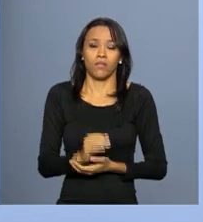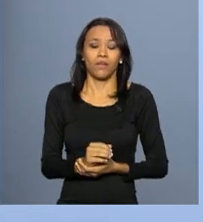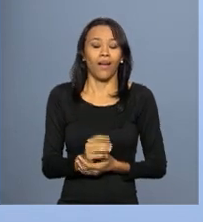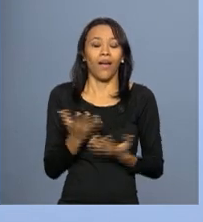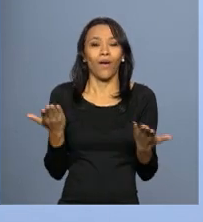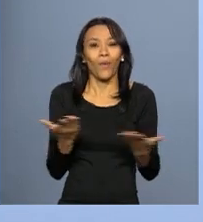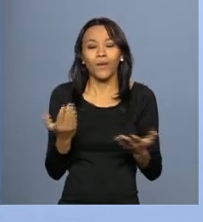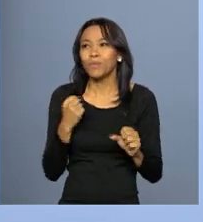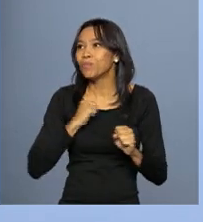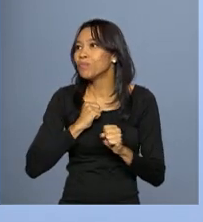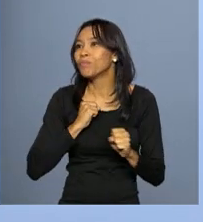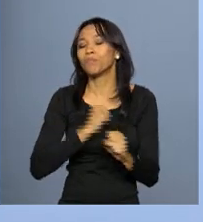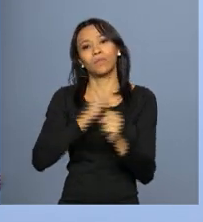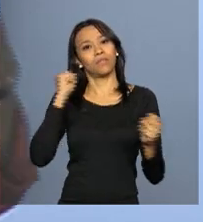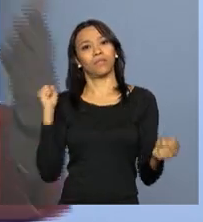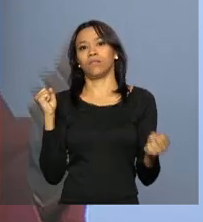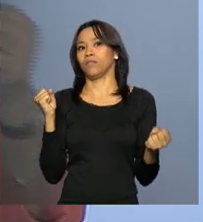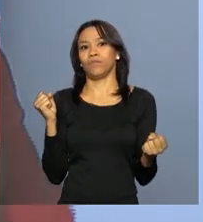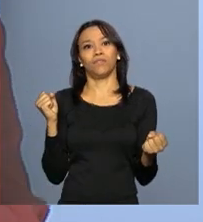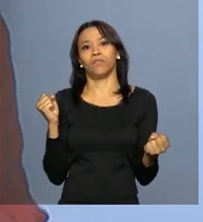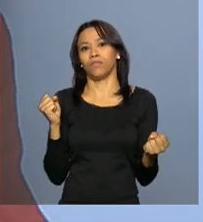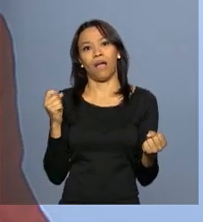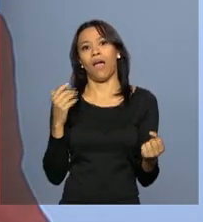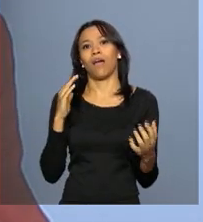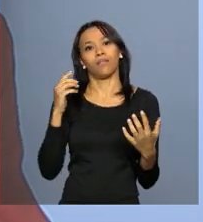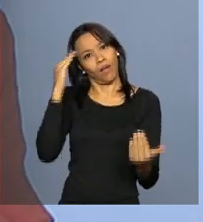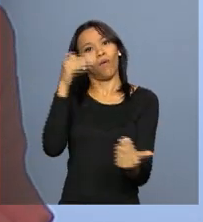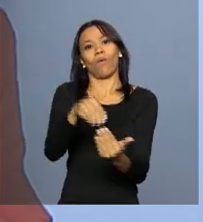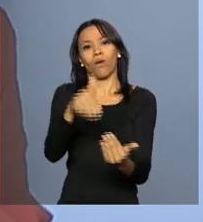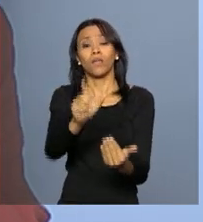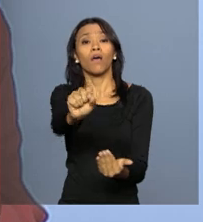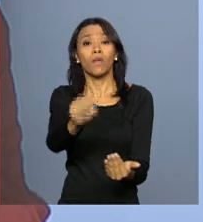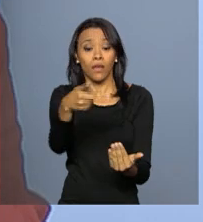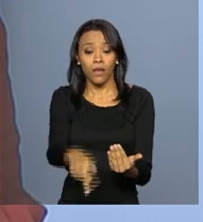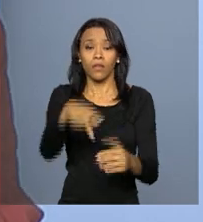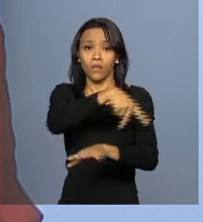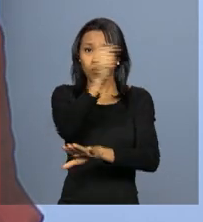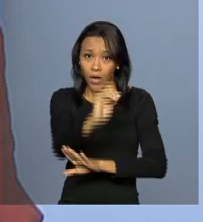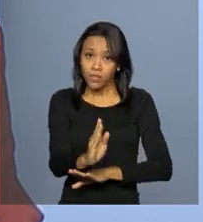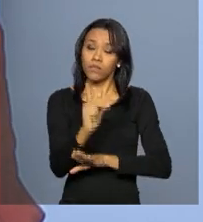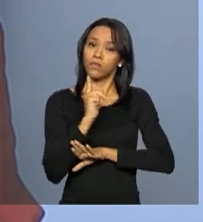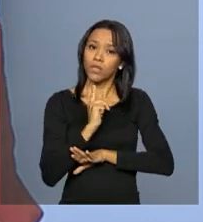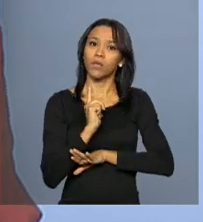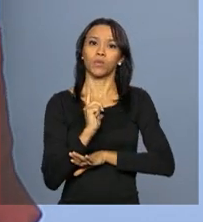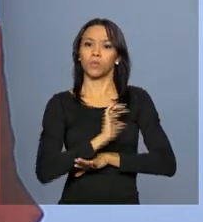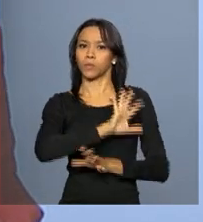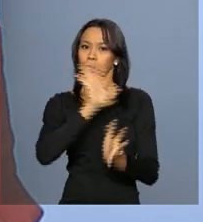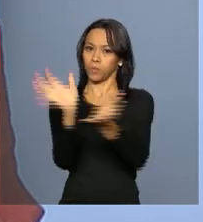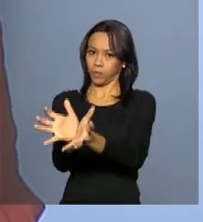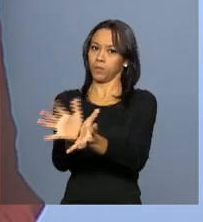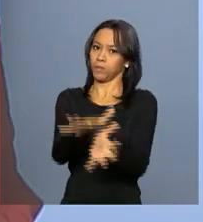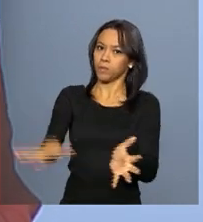possível atribuir, não é possível aceitar que no Brasil nós tenhamos pessoas